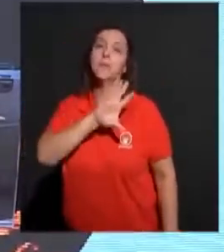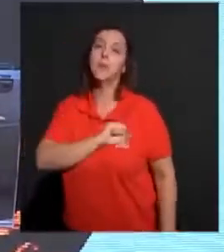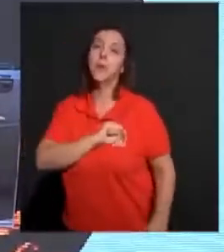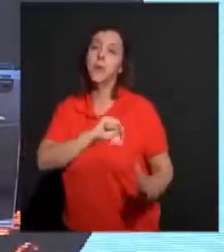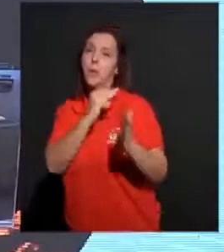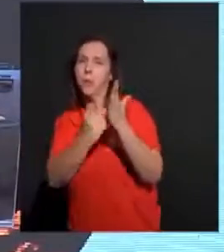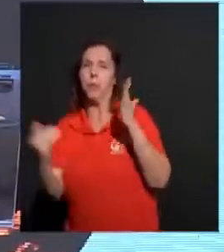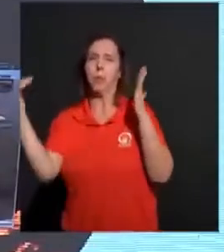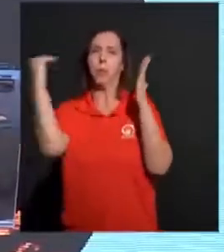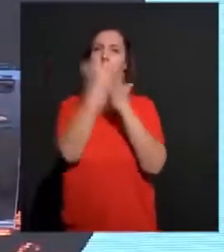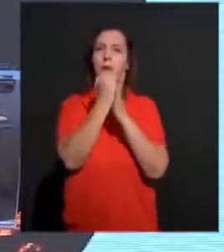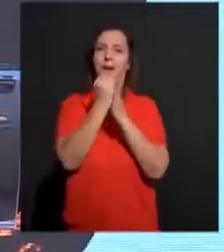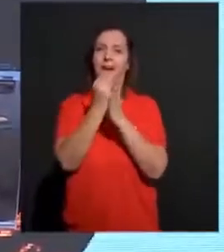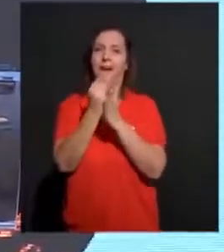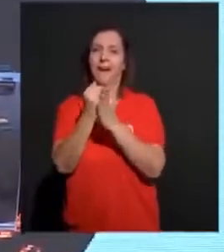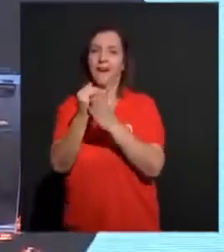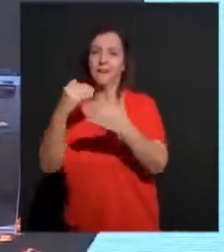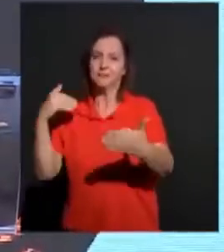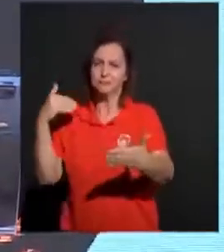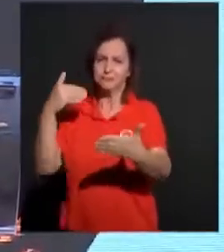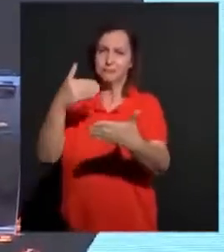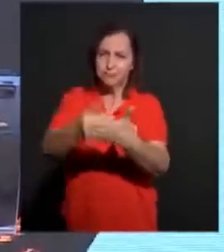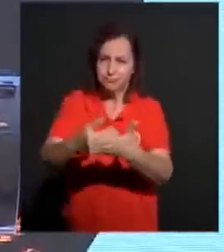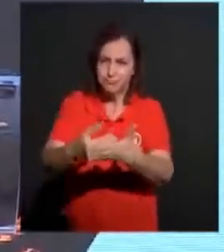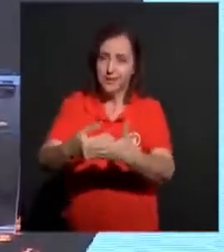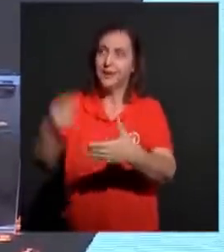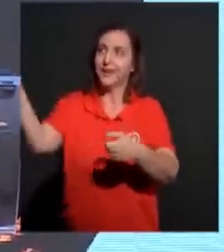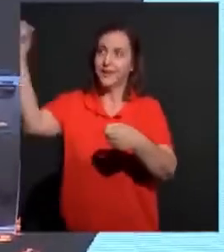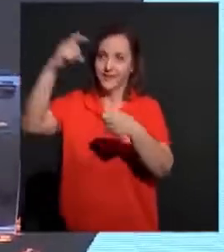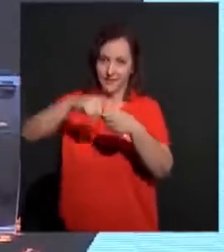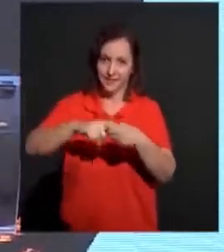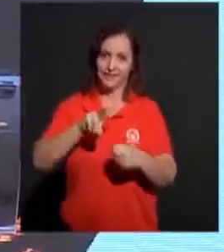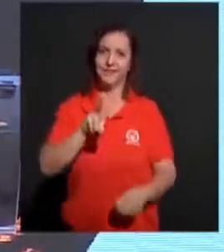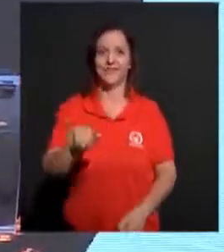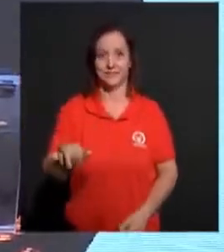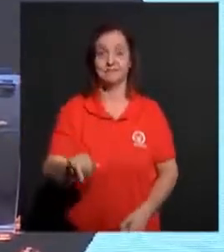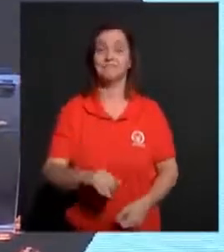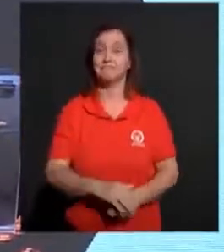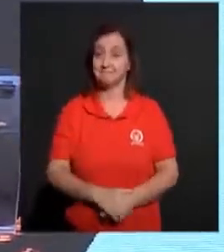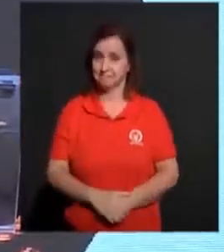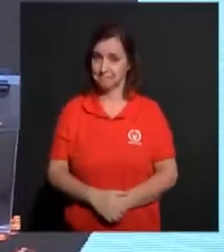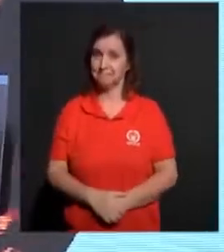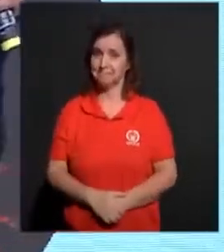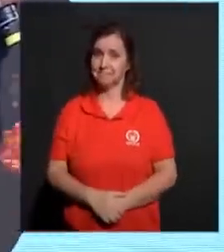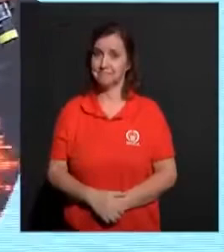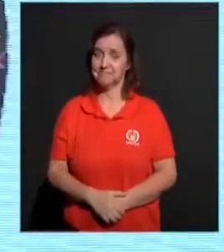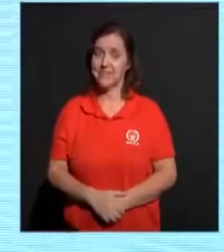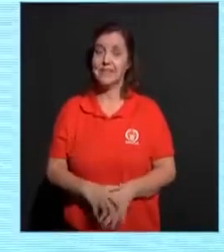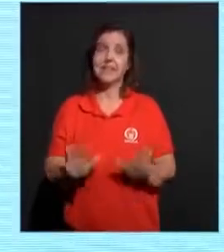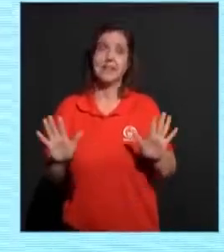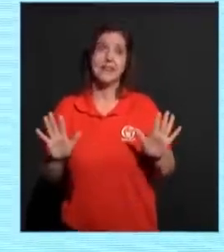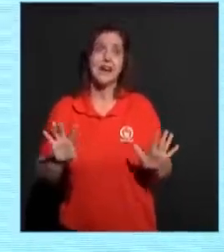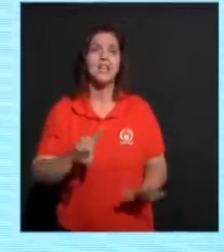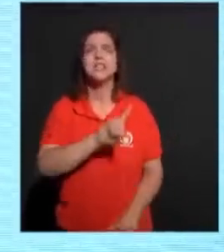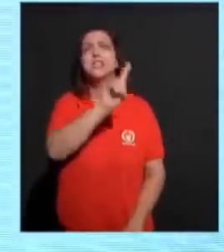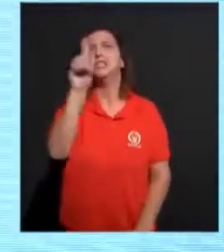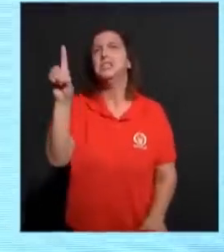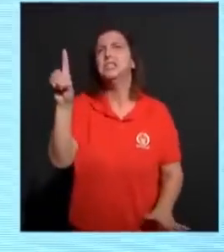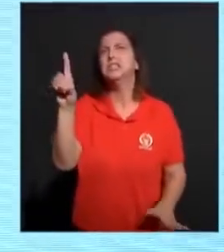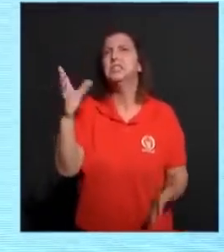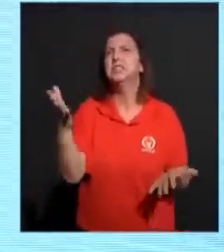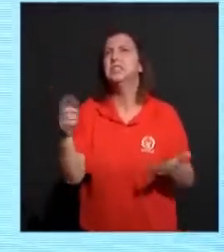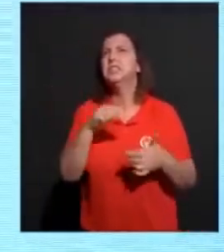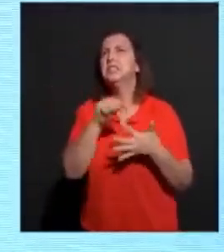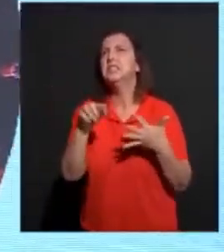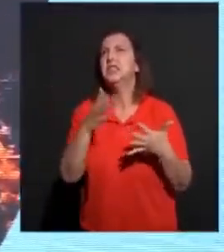Ele voltará. Breve Ele voltará. Não tem aquele que pode dizer. Vai ser dia tal, tal, tal.